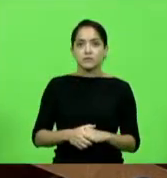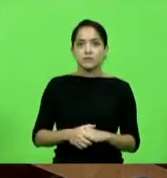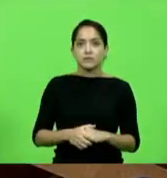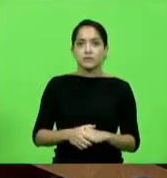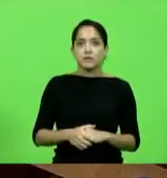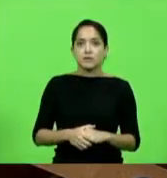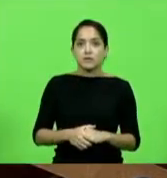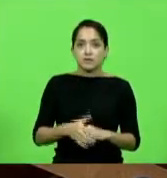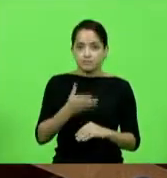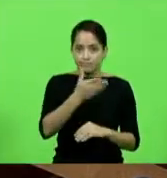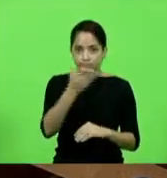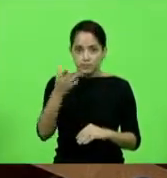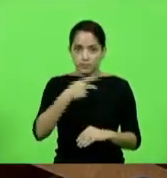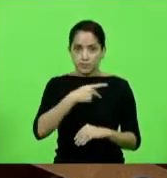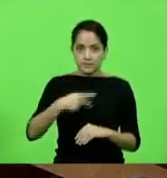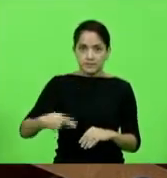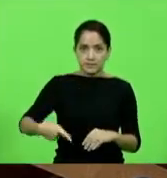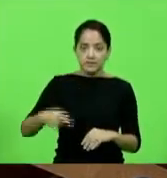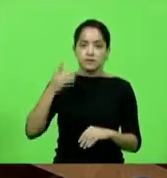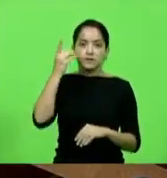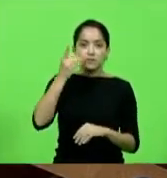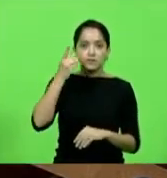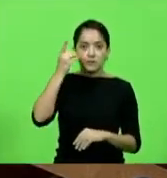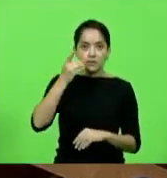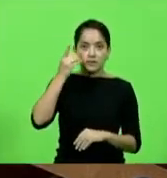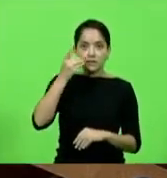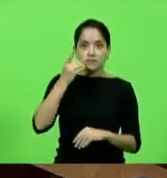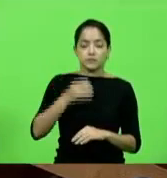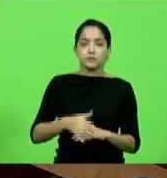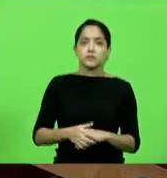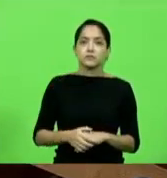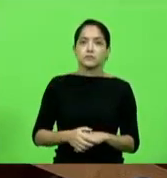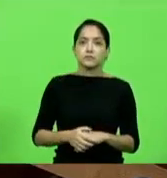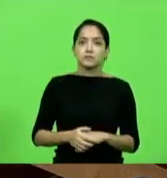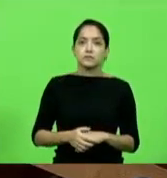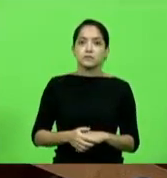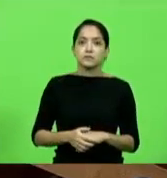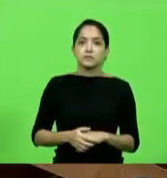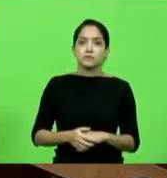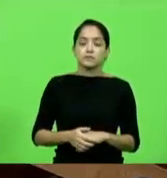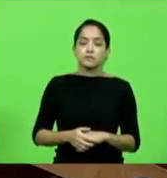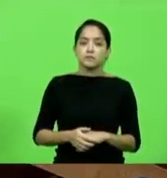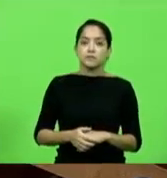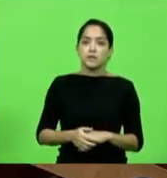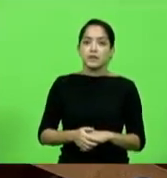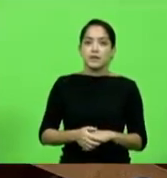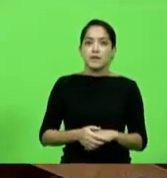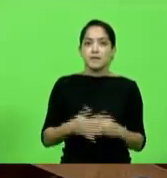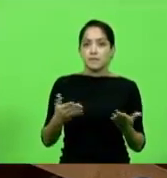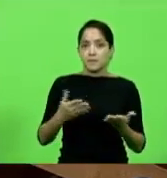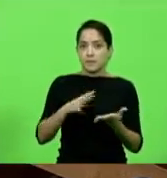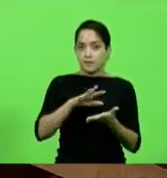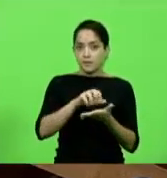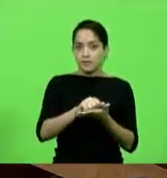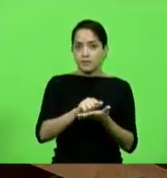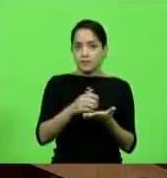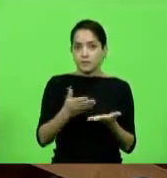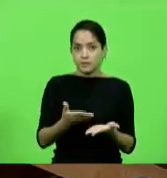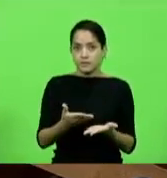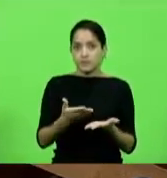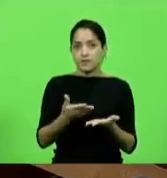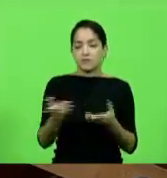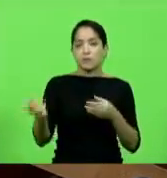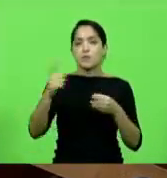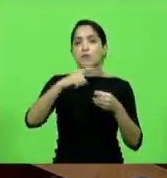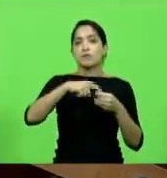presidentes senhores deputados senhoras deputadas primeiro quero registrar aqui o meu retorno